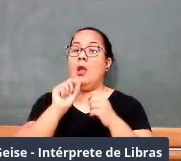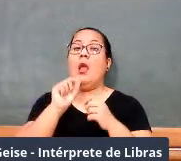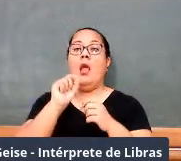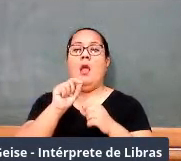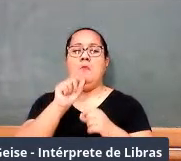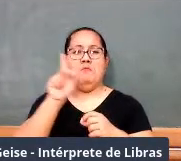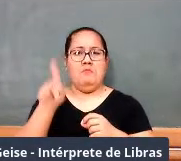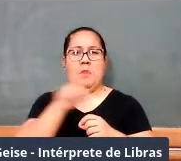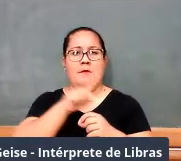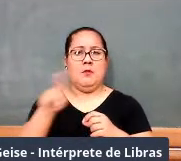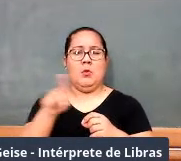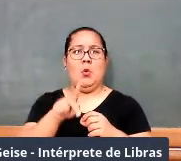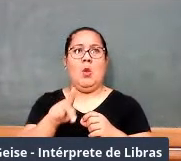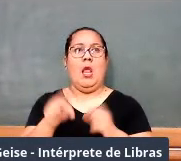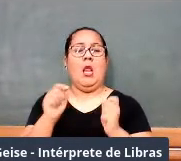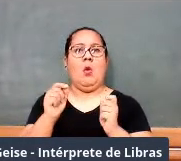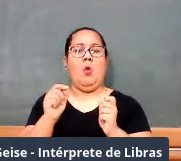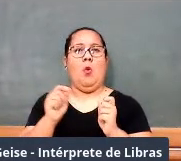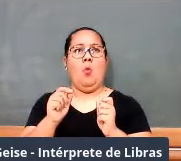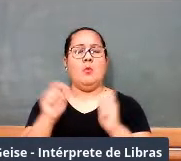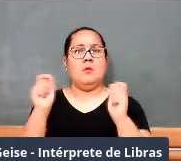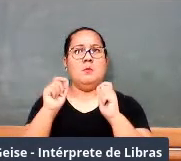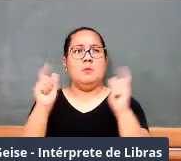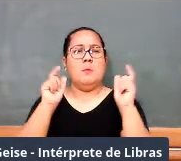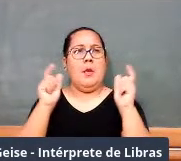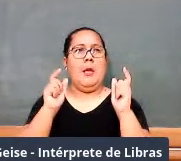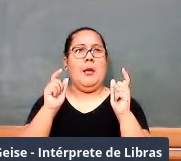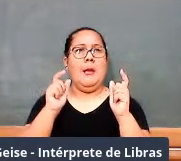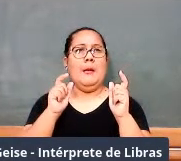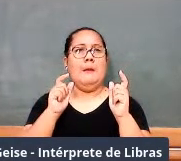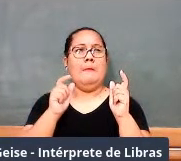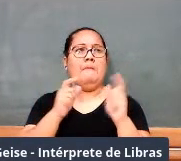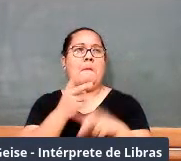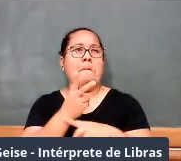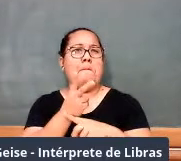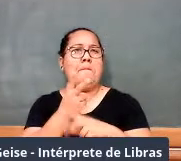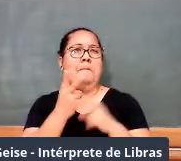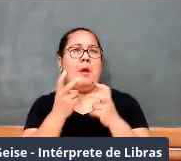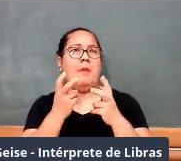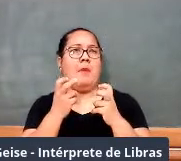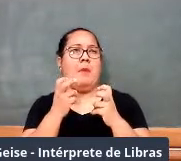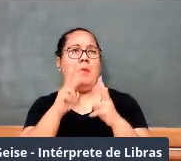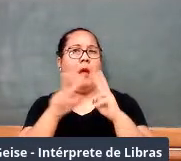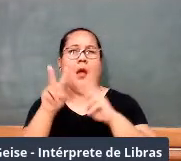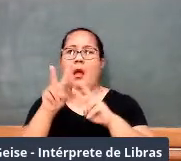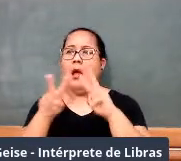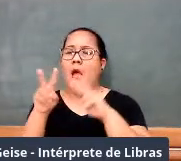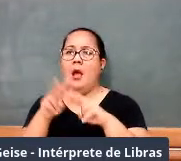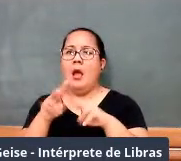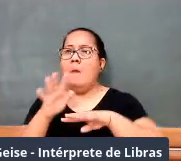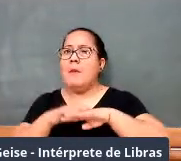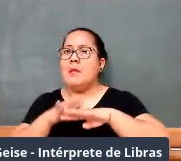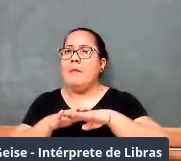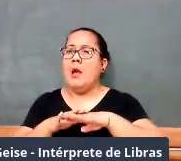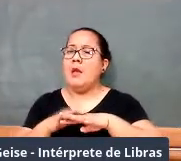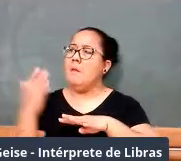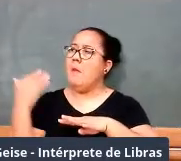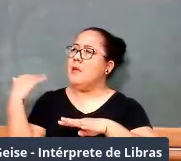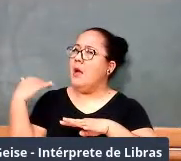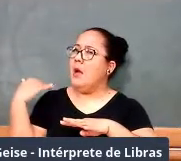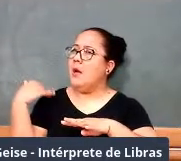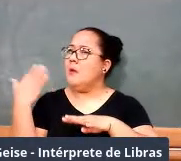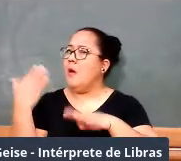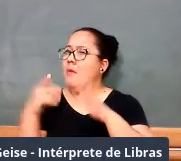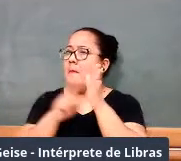professor muito antenado com aquilo que acontecia no ensino de matemática ao longo, em torno,